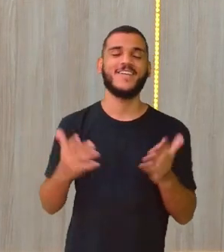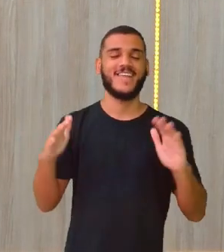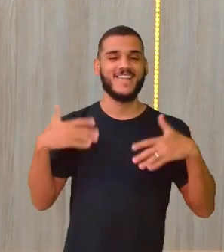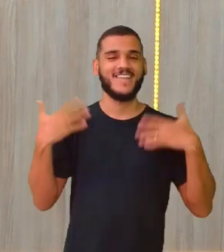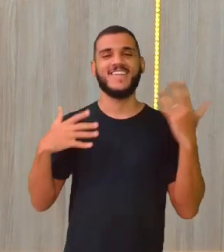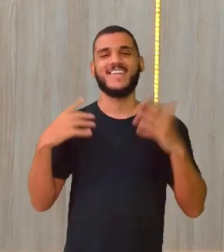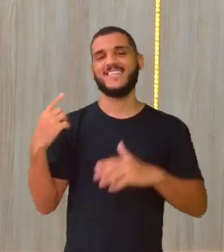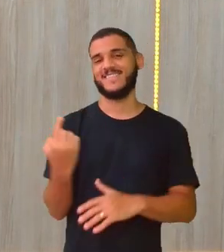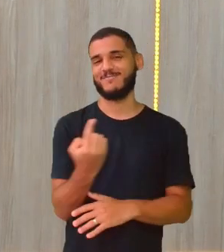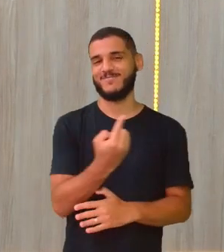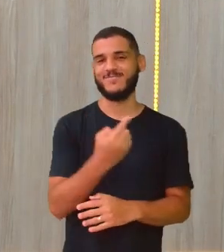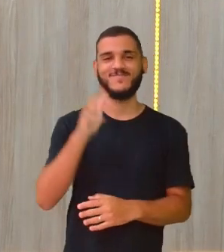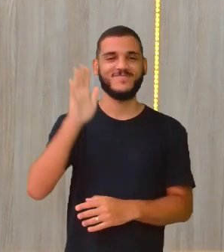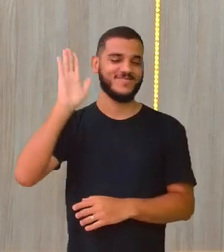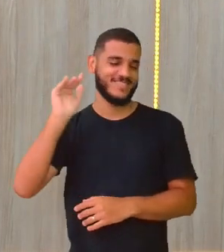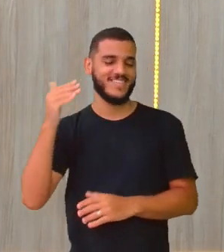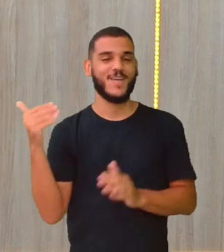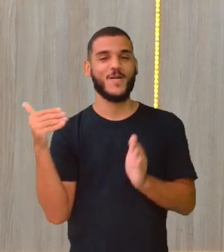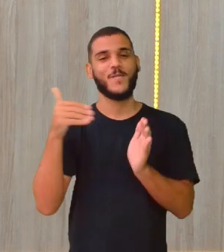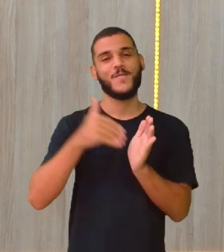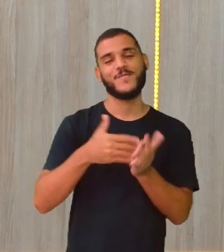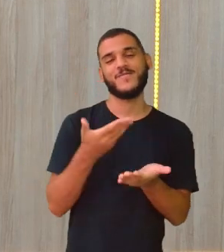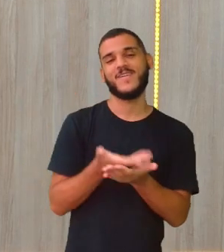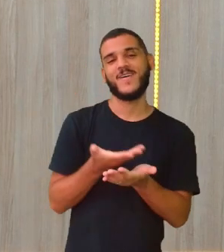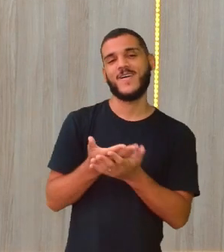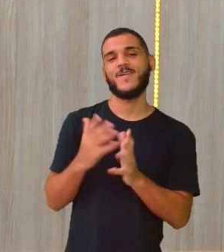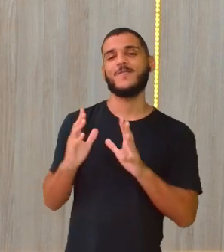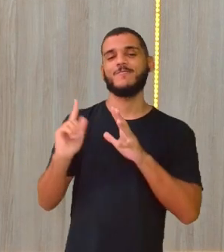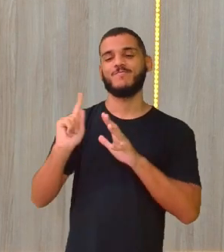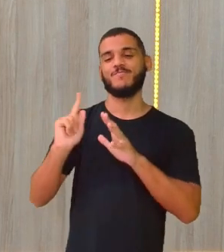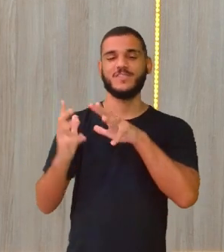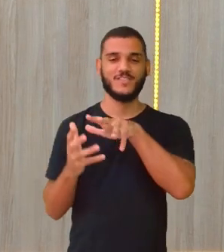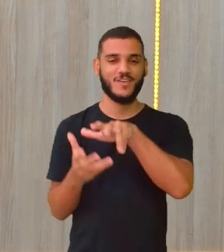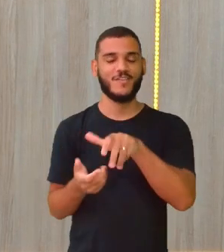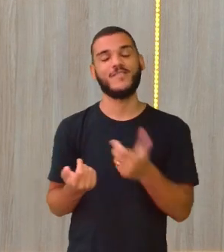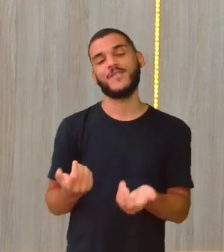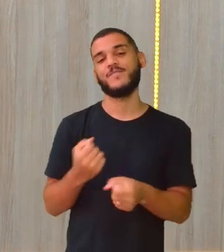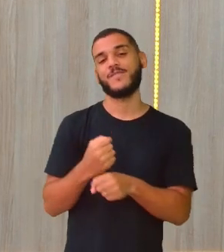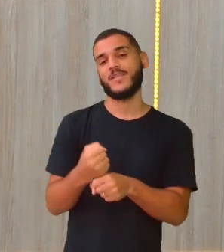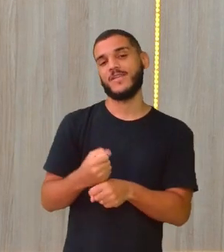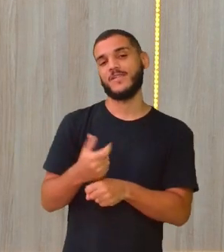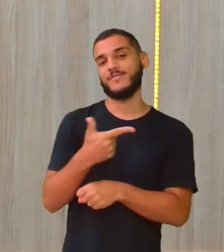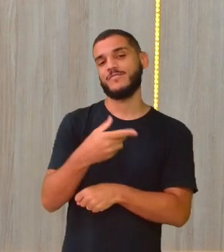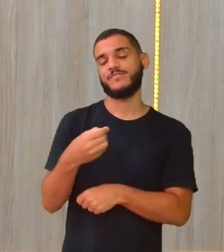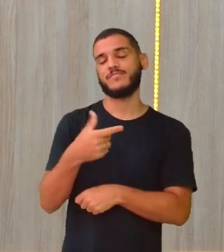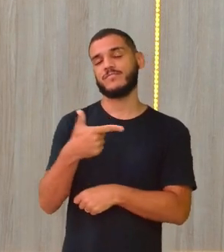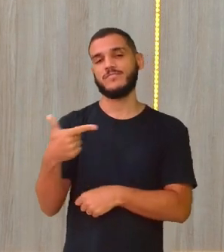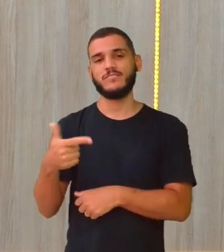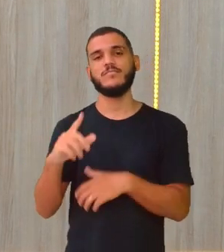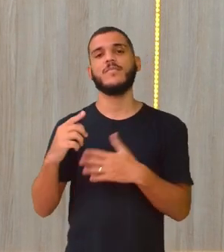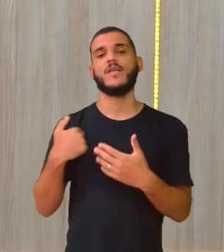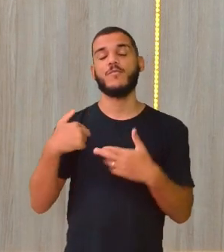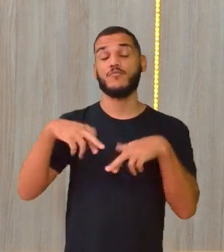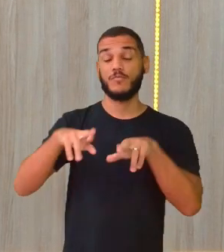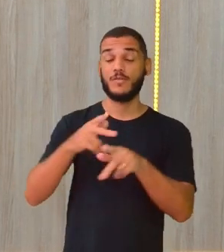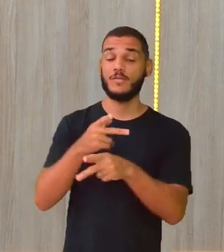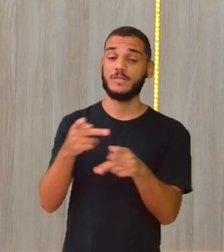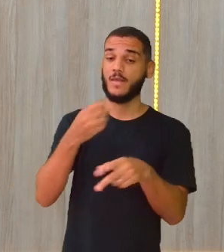despedindo. Foi a última aula de geografia do sétimo ano, no ano de 2022. Espero que vocês estejam bem,